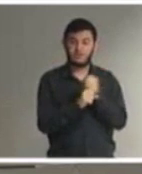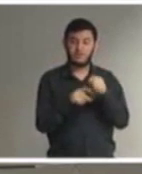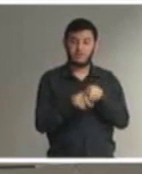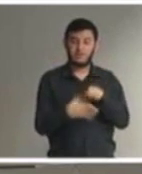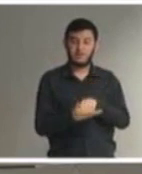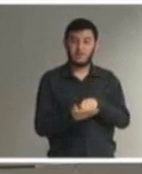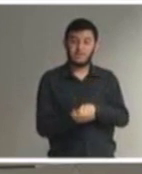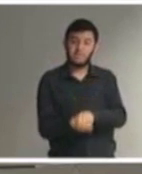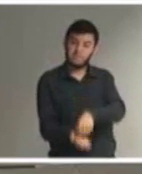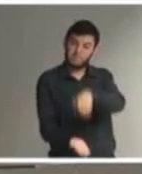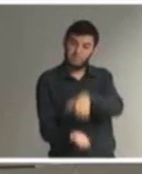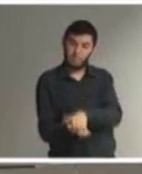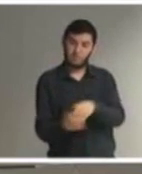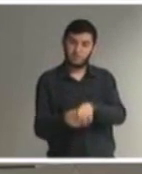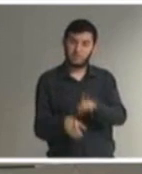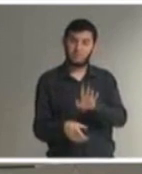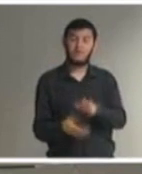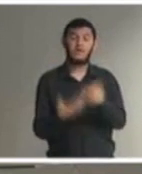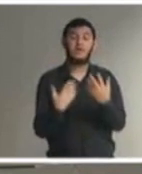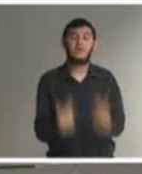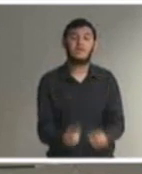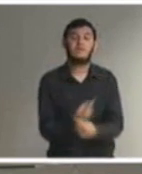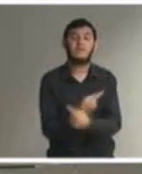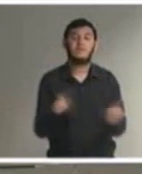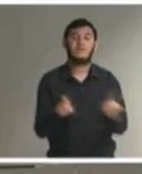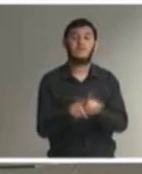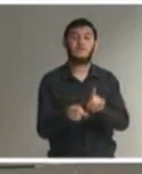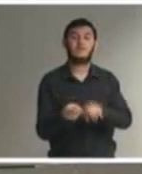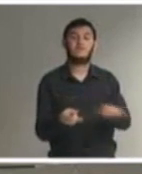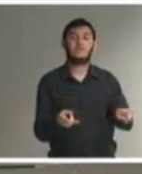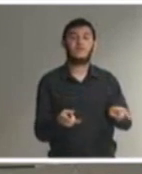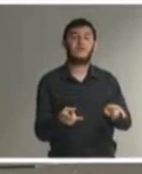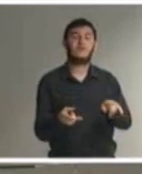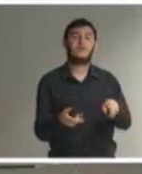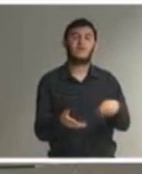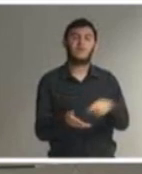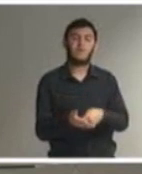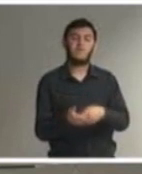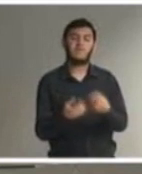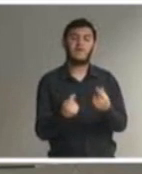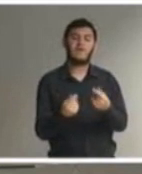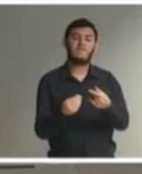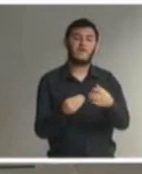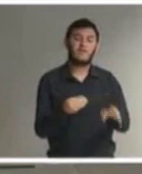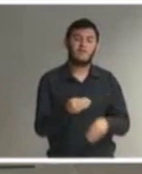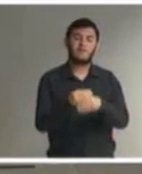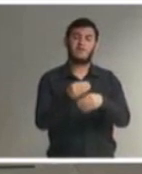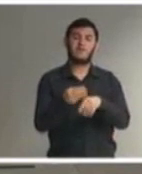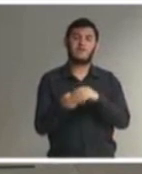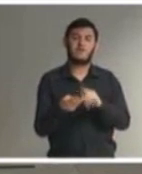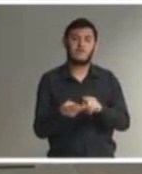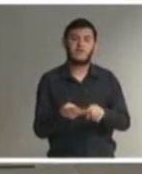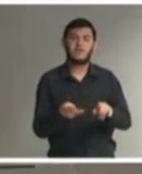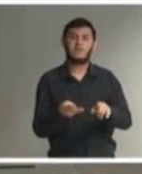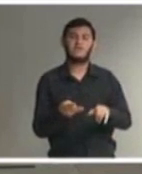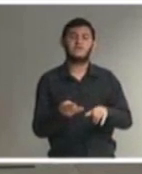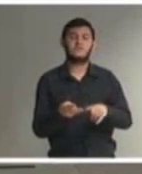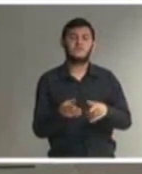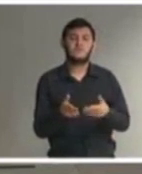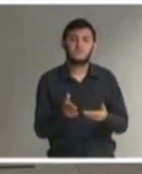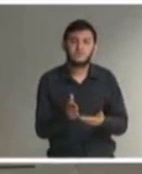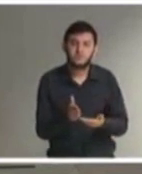recusar cobrar valores adicionais suspender procrastinar cancelar ou fazer